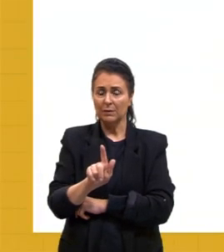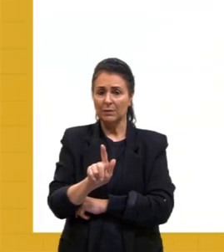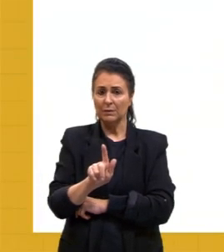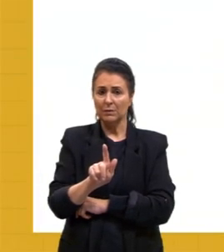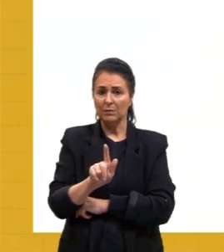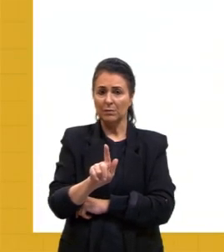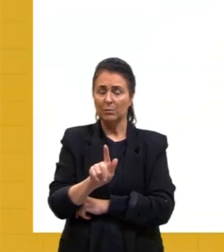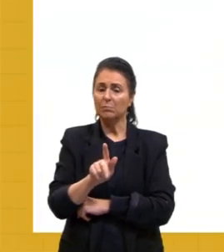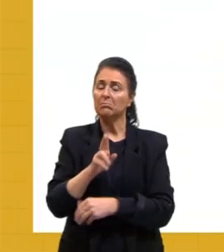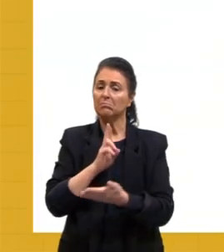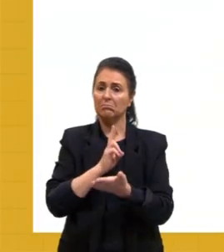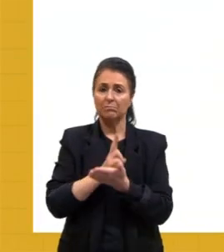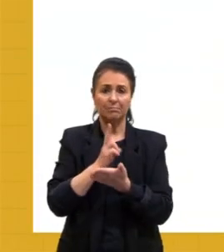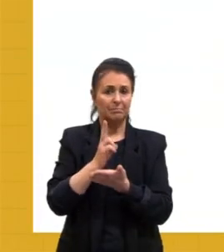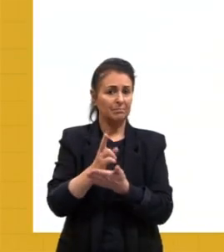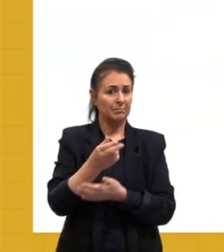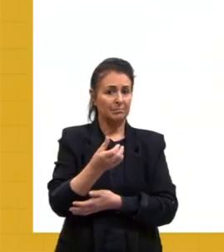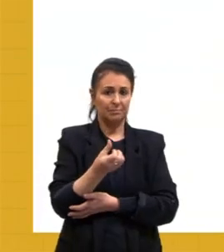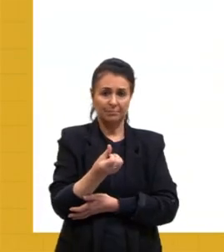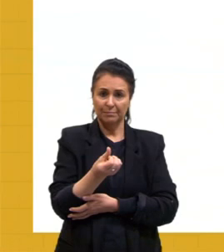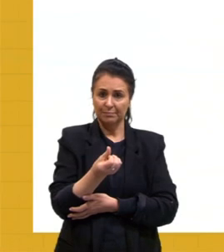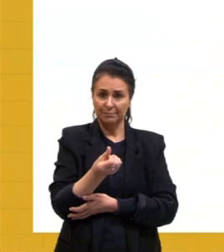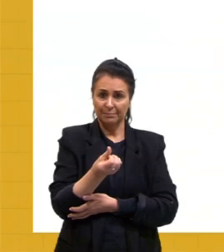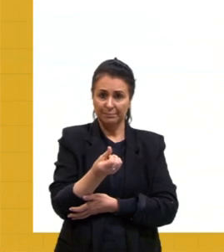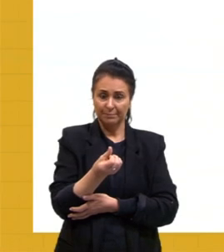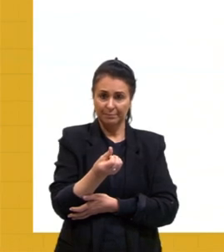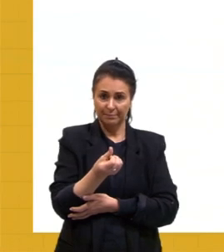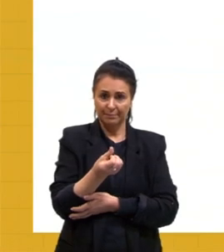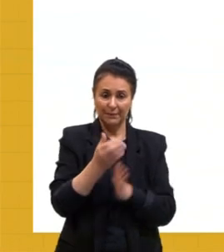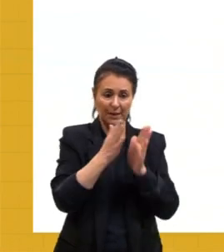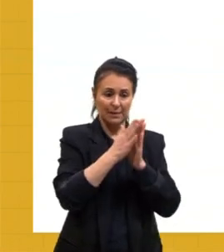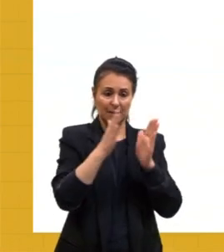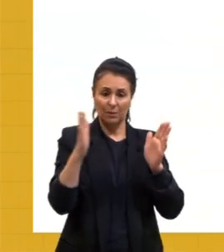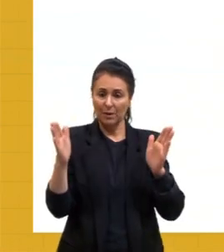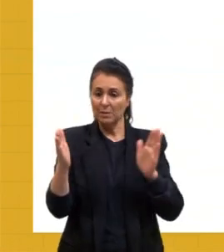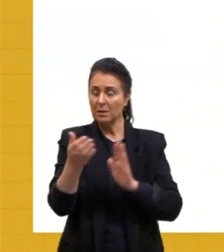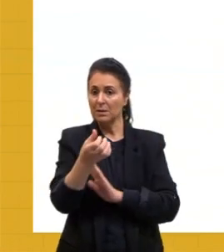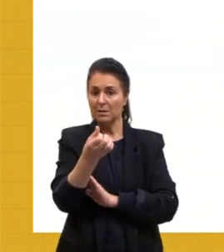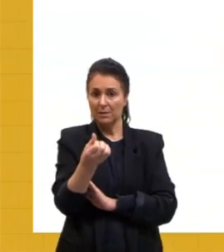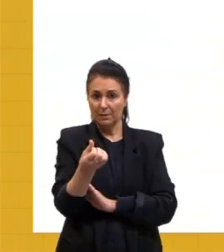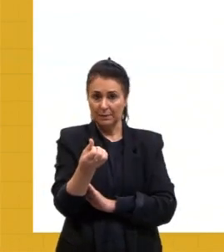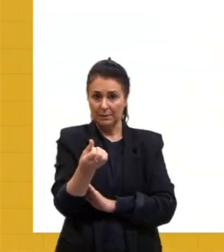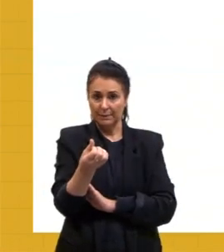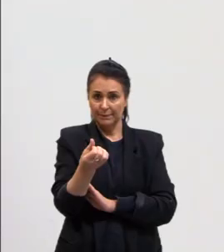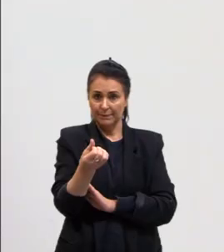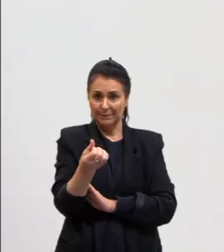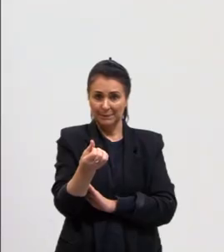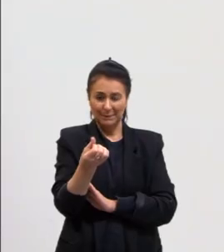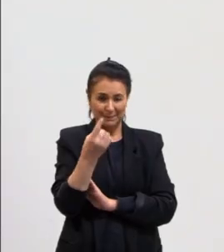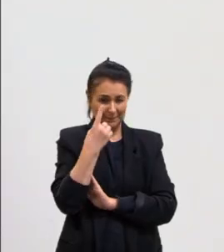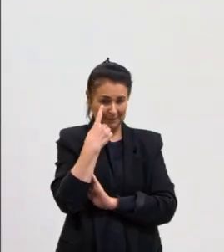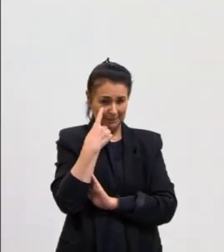vai continuar com 6, uma sequência de 6. Estão vendo?